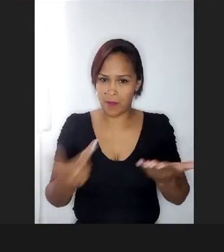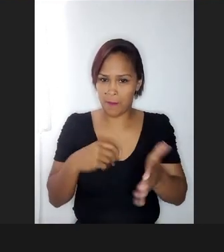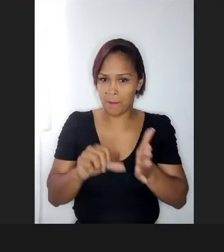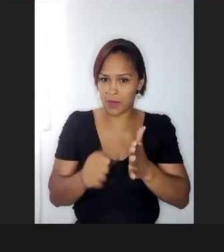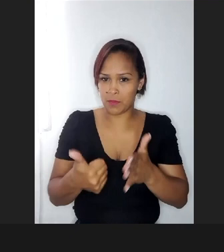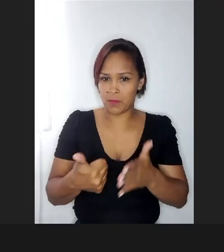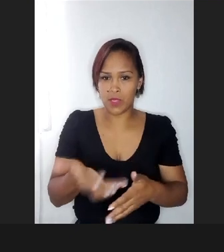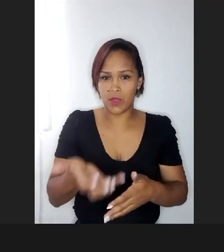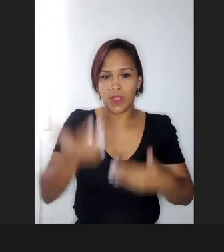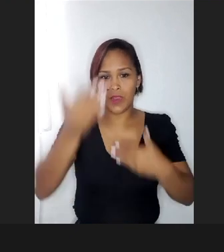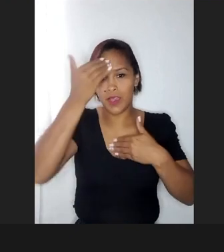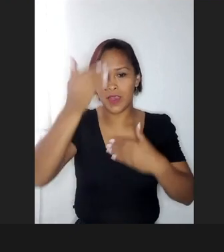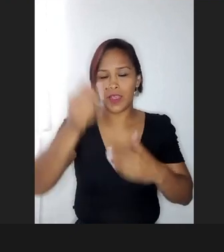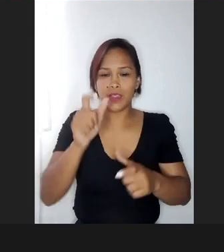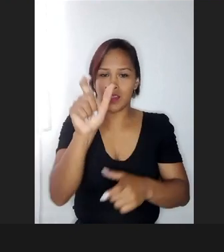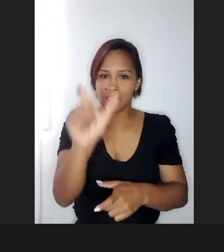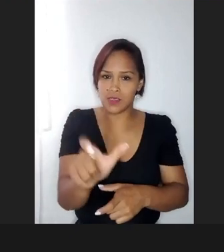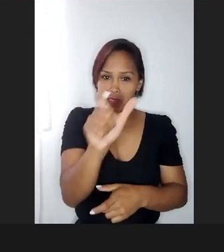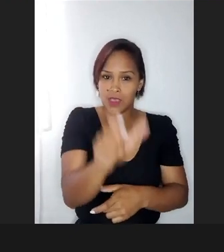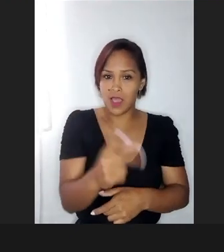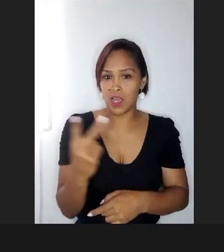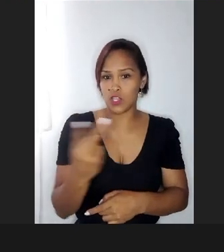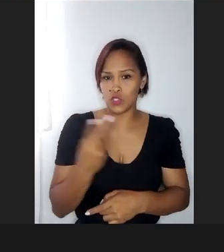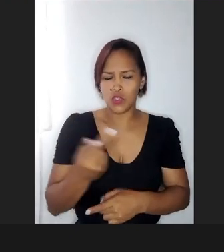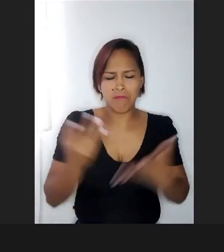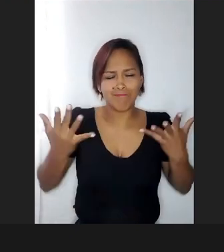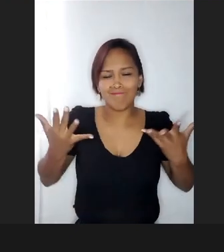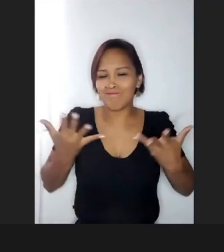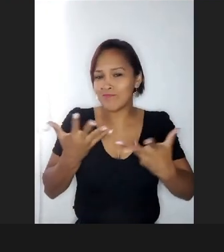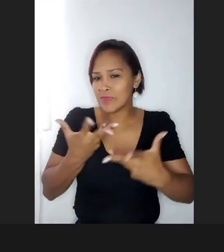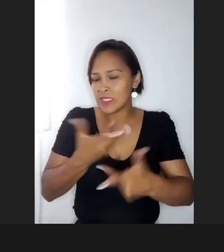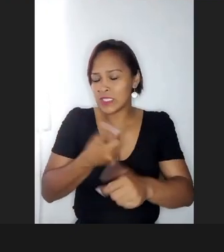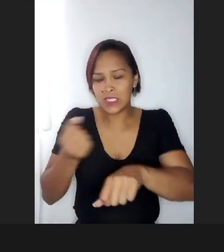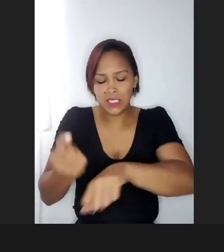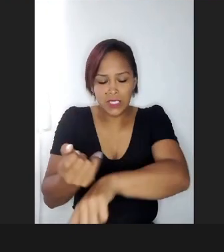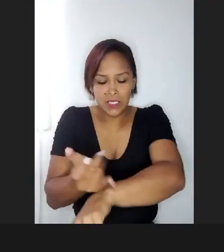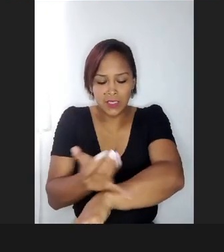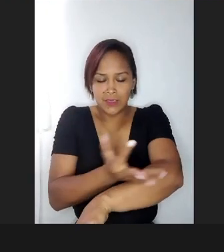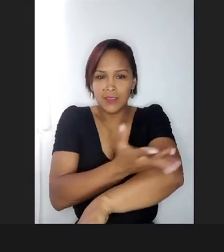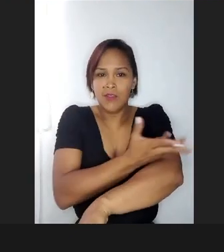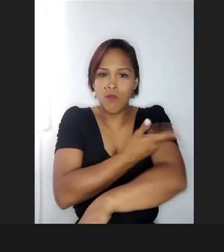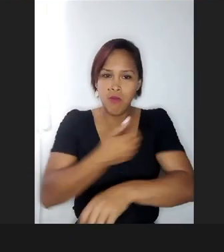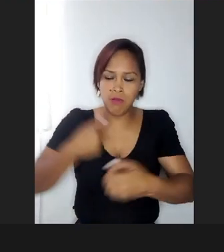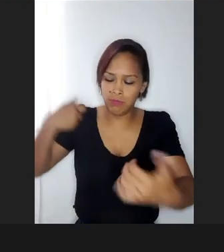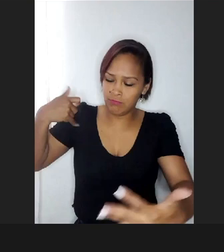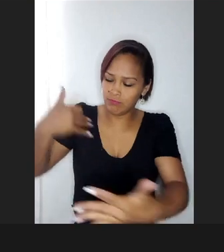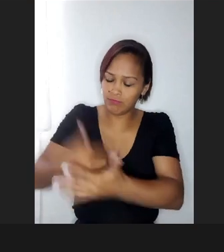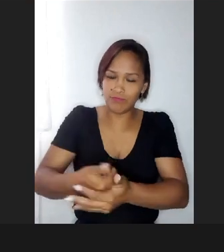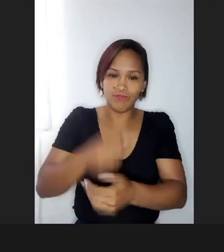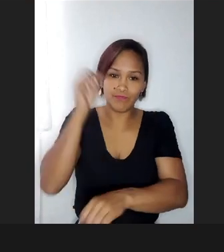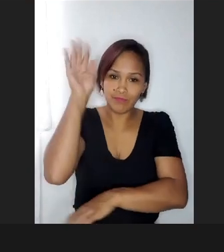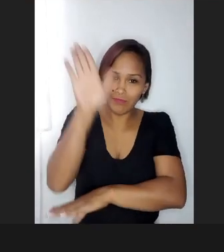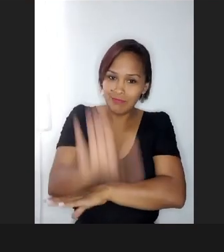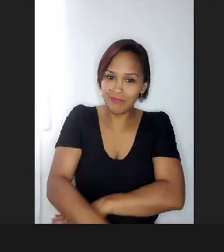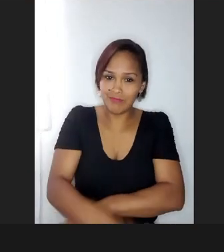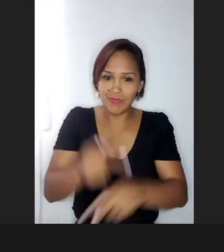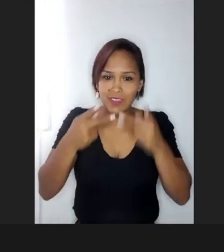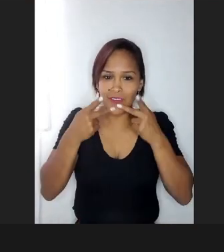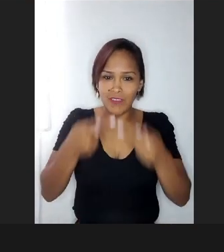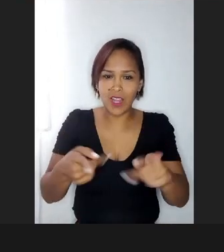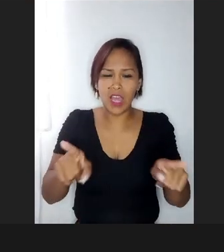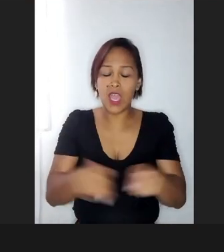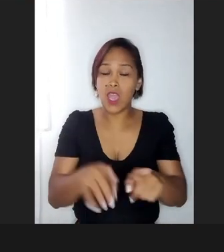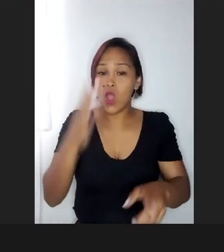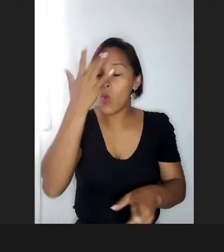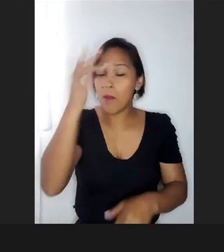agradecer a vocês duas, gente, maravilhoso, eu me emocionei demais aqui, com vocês duas falando, eu acho que é muito